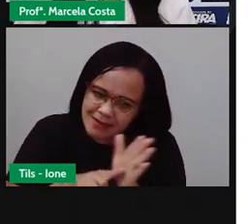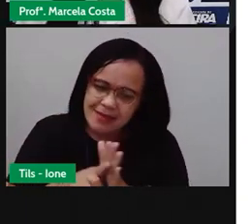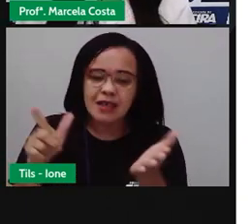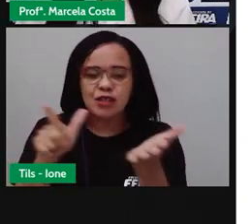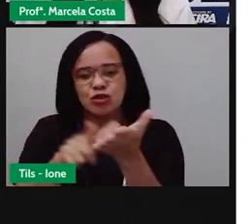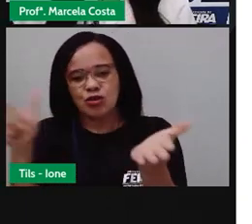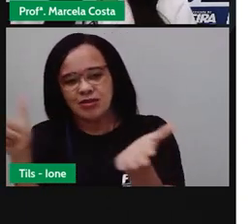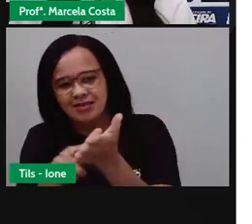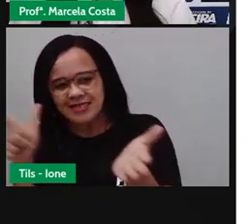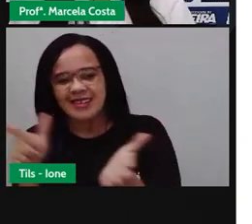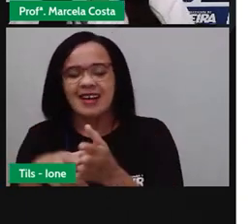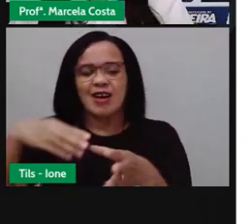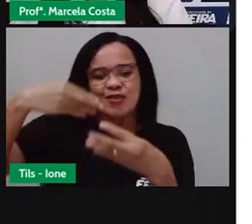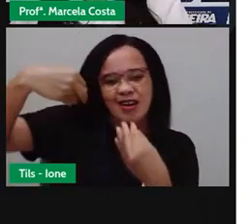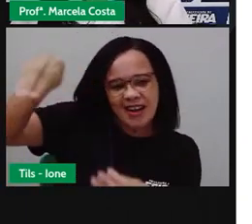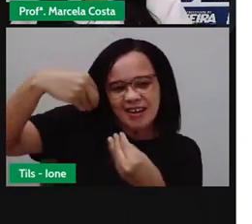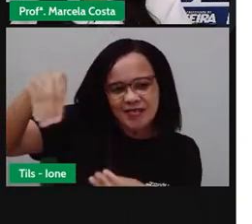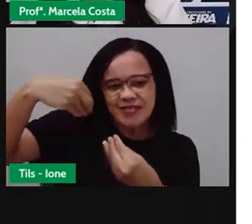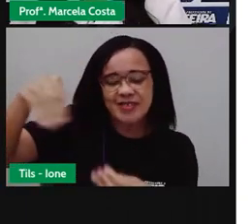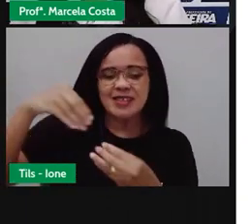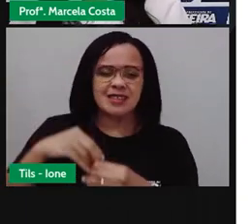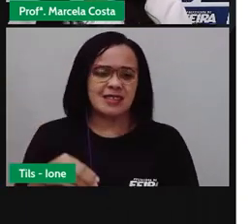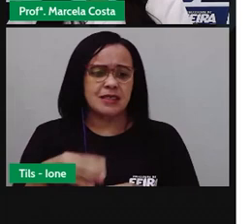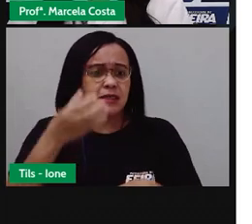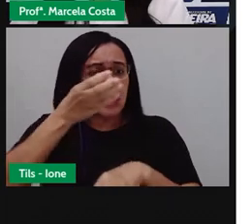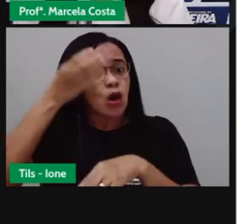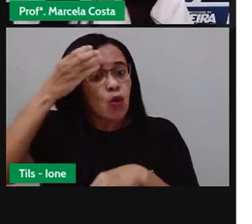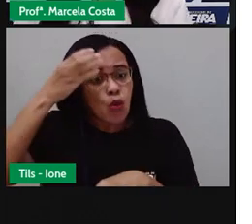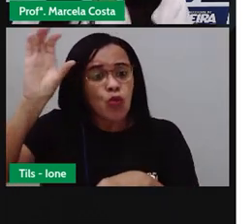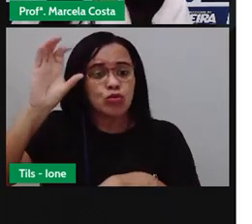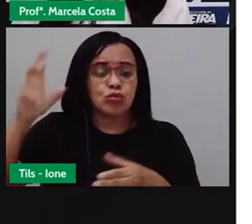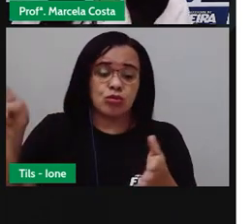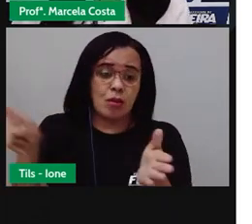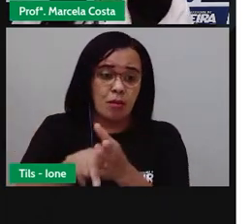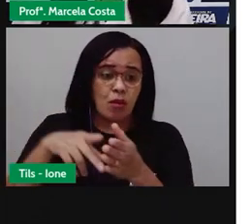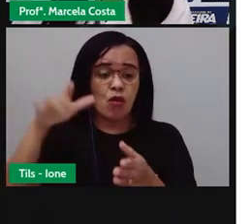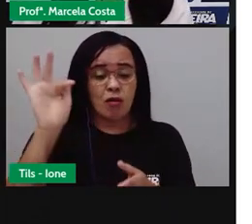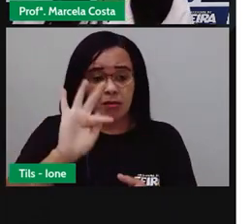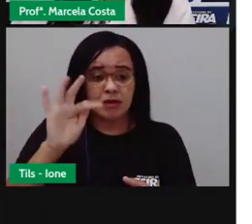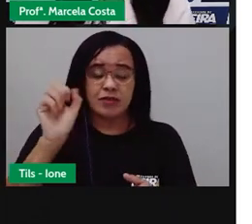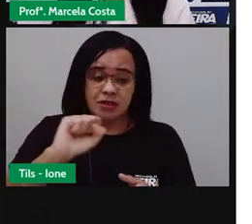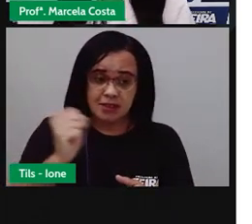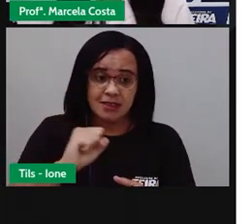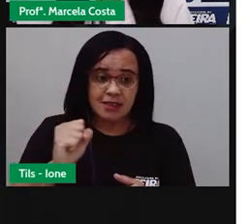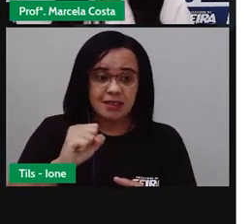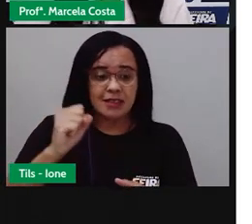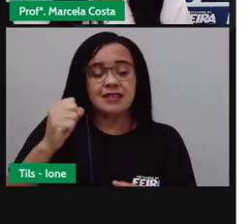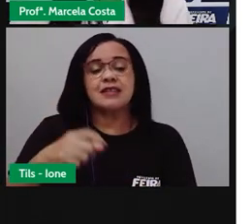Feira de Santana, os pontos turísticos, o modo de vida das pessoas.